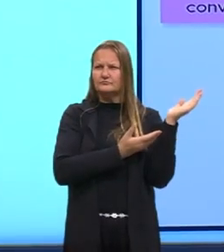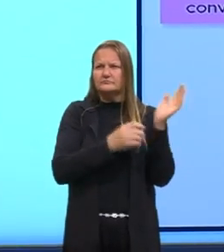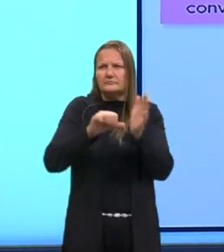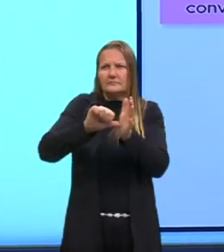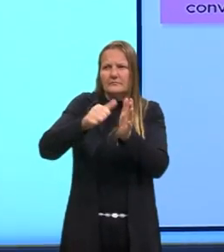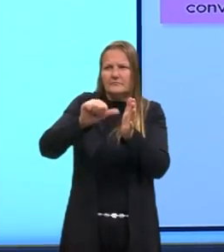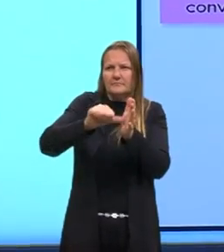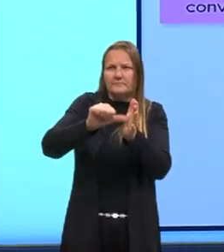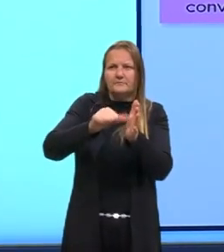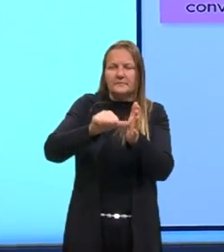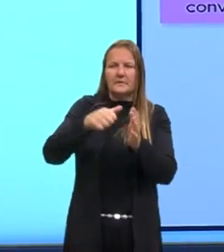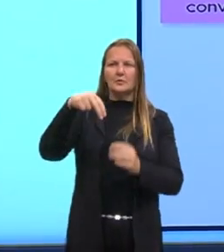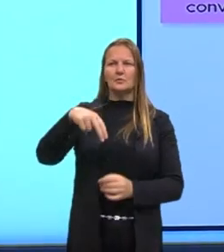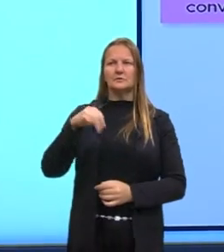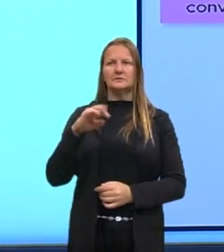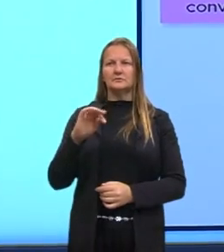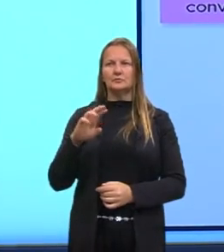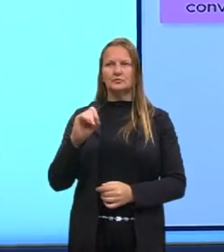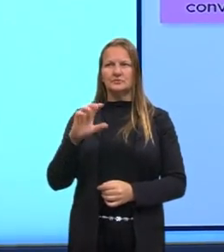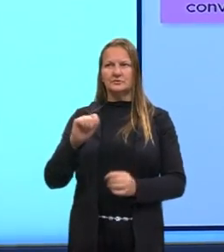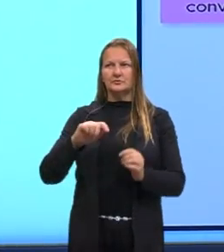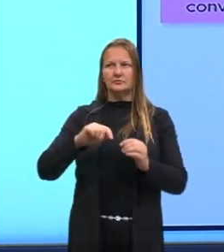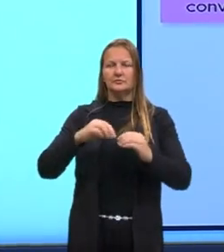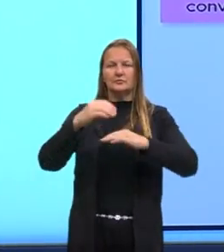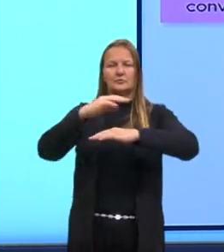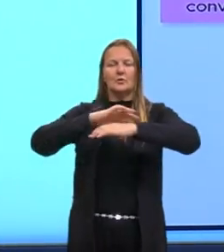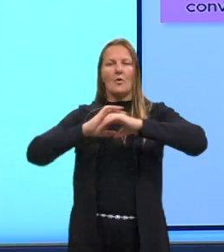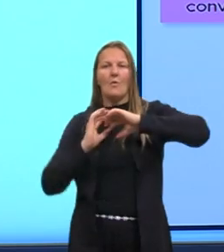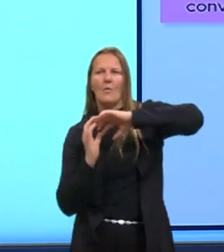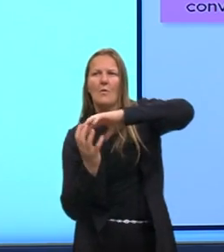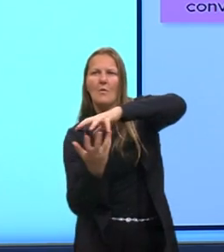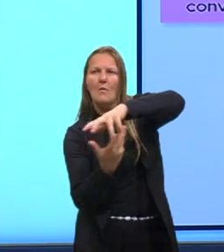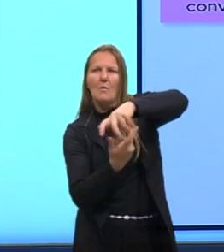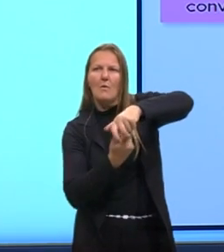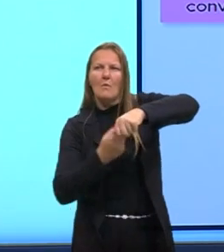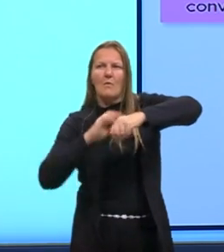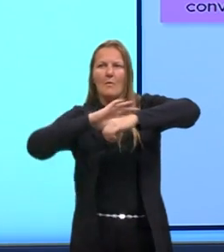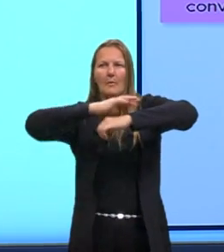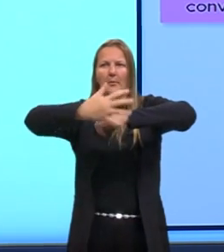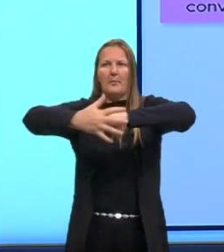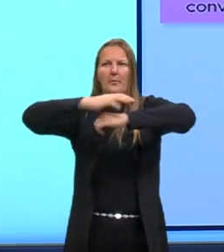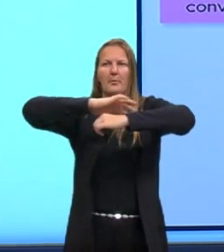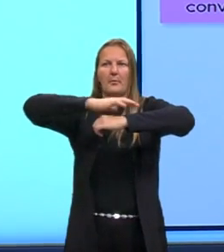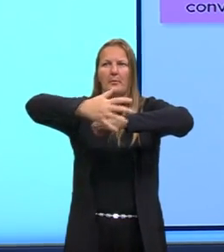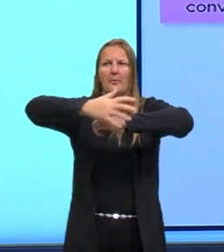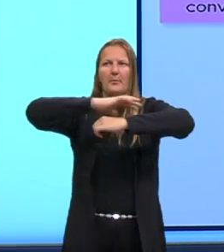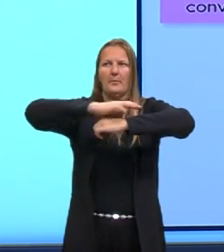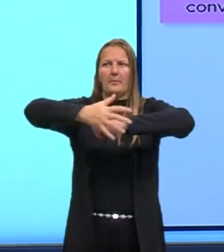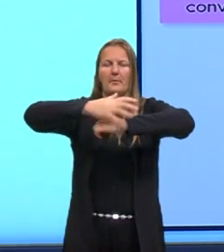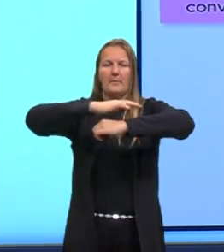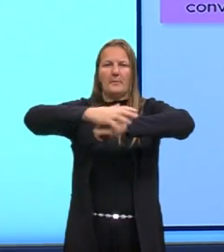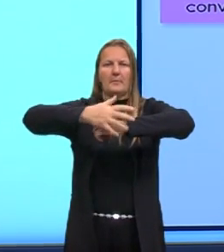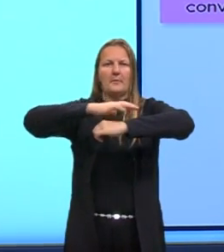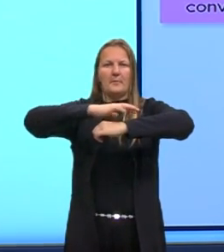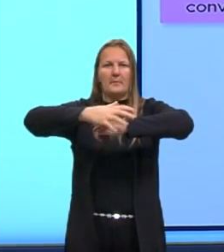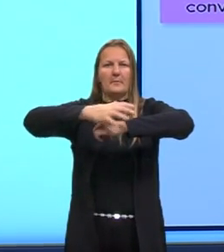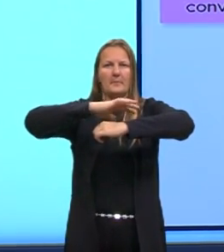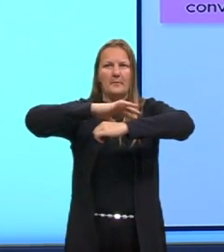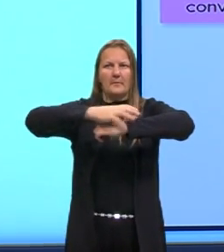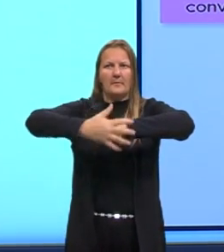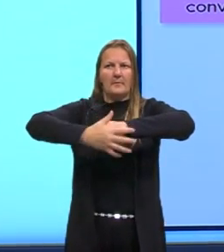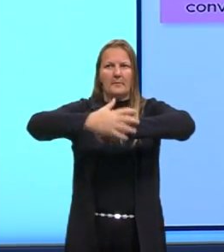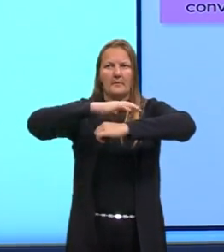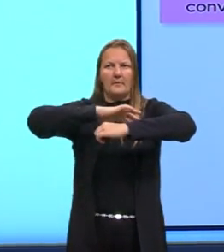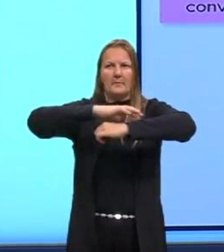então, o nitrogênio está na atmosfera, né? Que é o seu maior, é onde fica a maior parte do